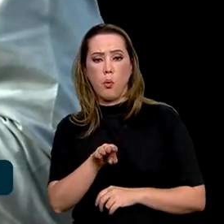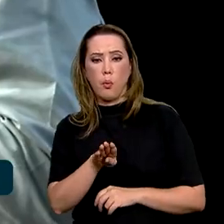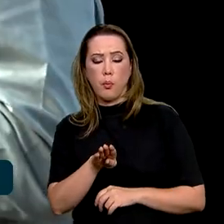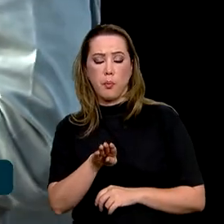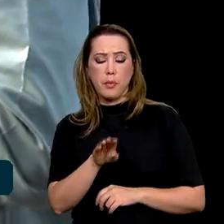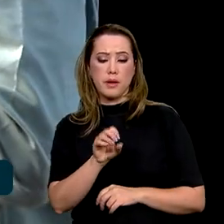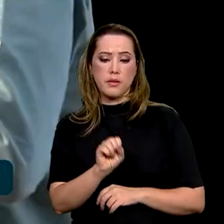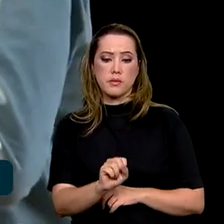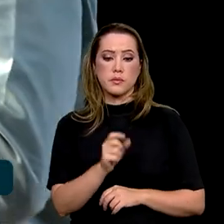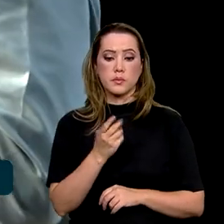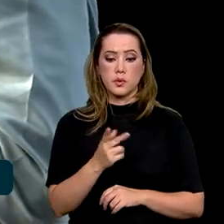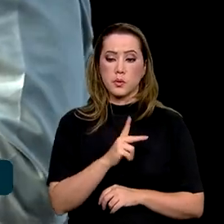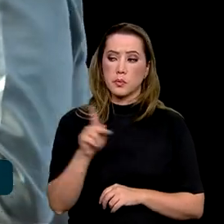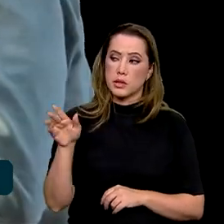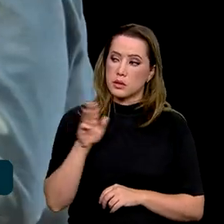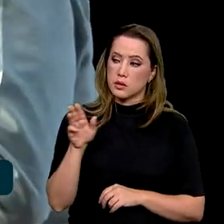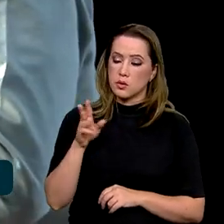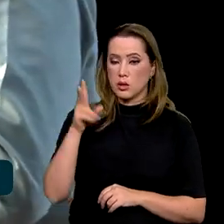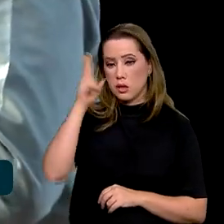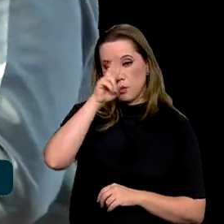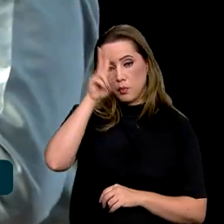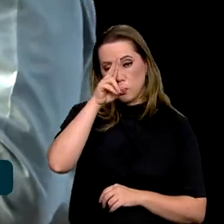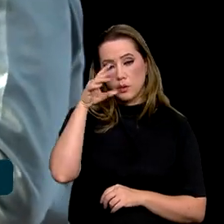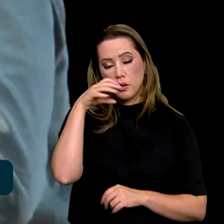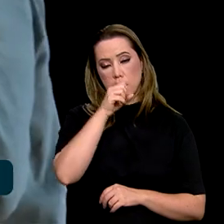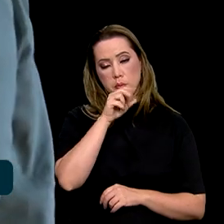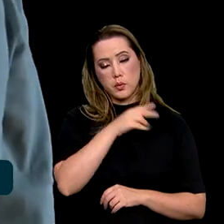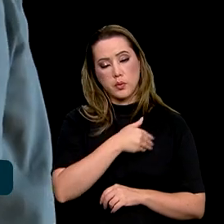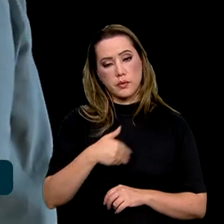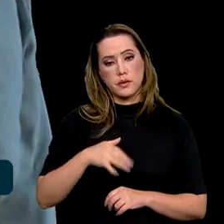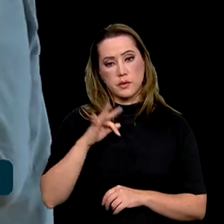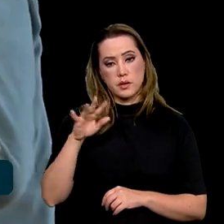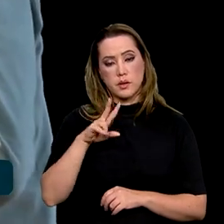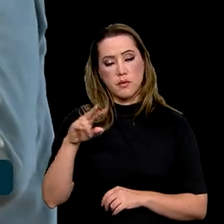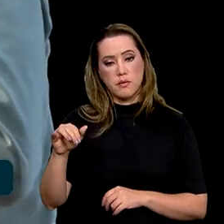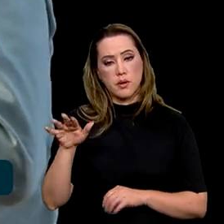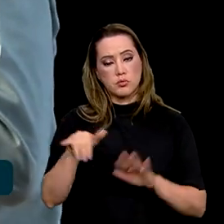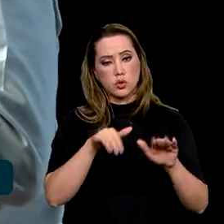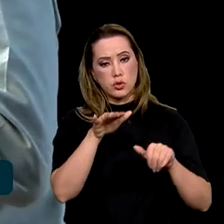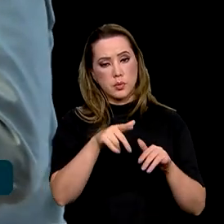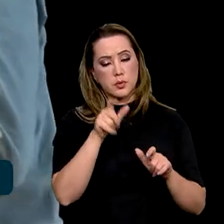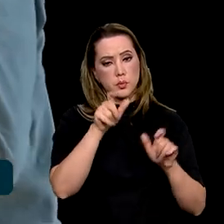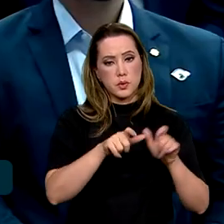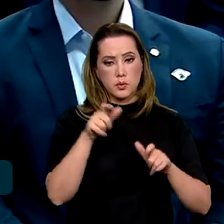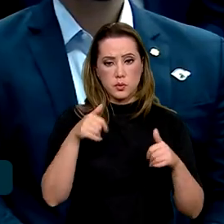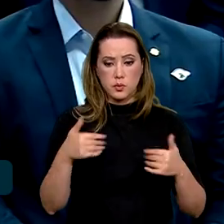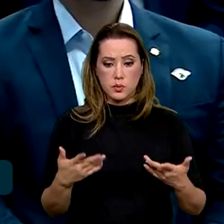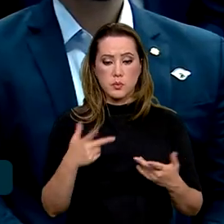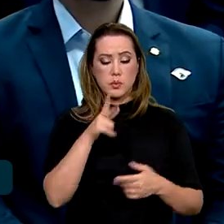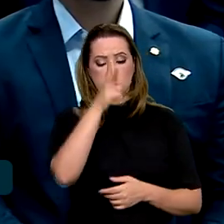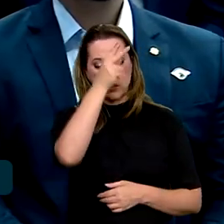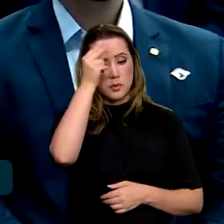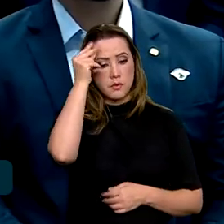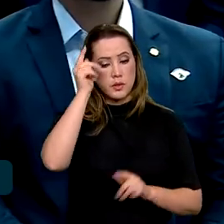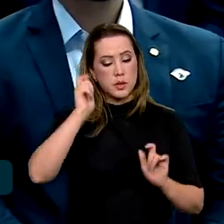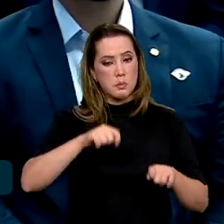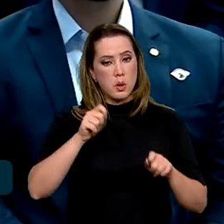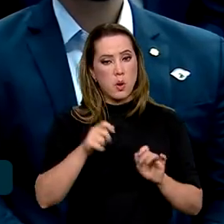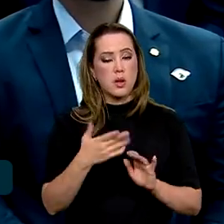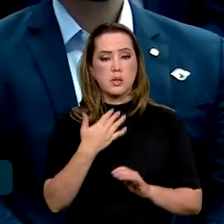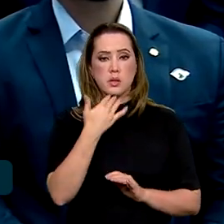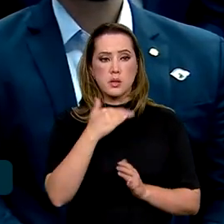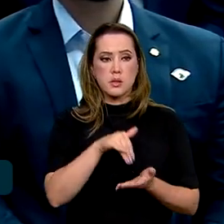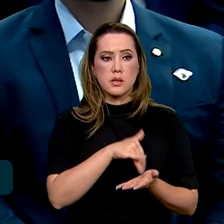O presidente Lula lembrou que em breve o governo federal vai lançar um edital de chamamento público para que os prefeitos possam escrever